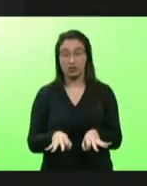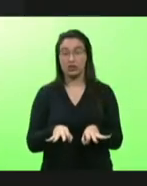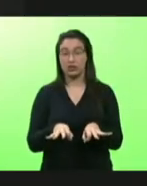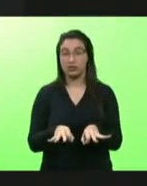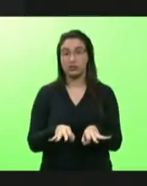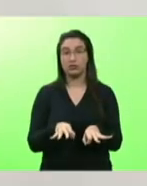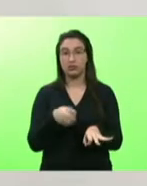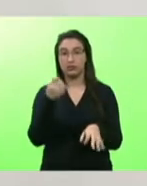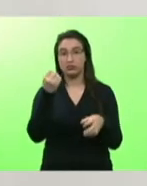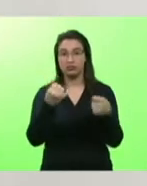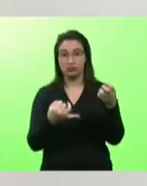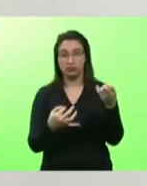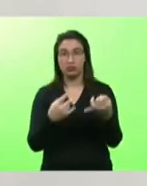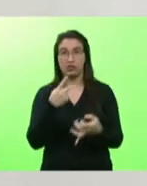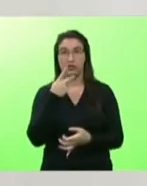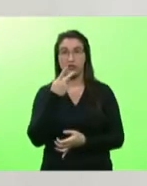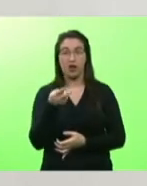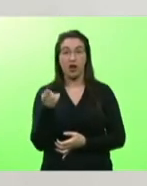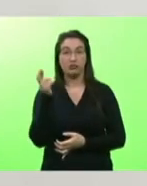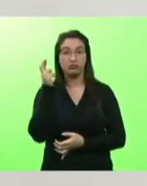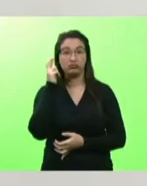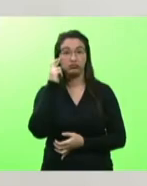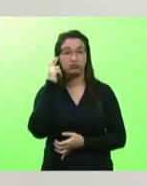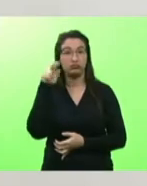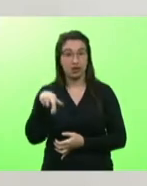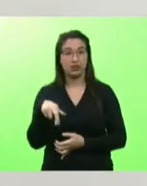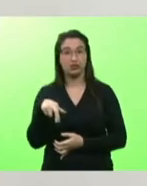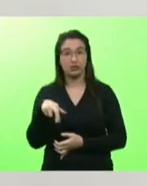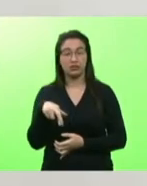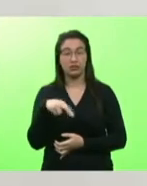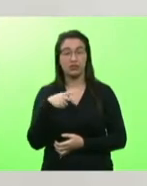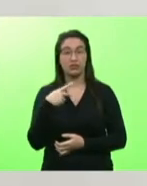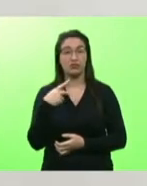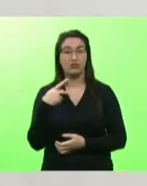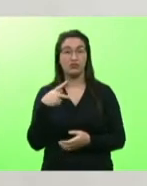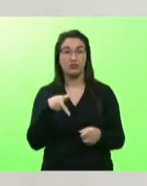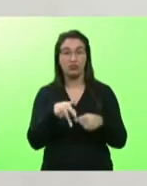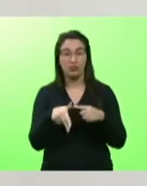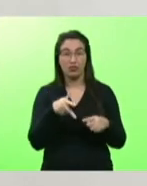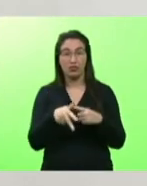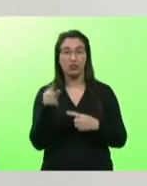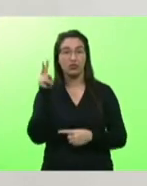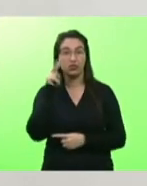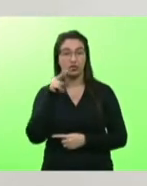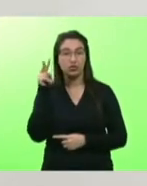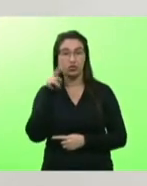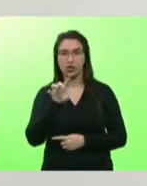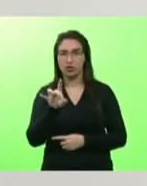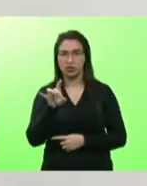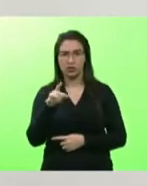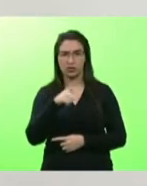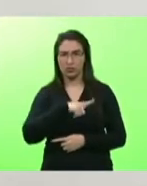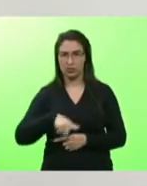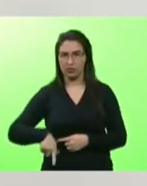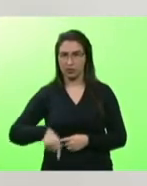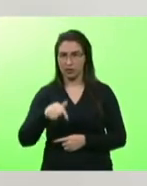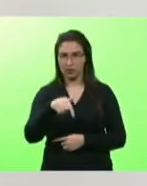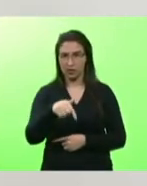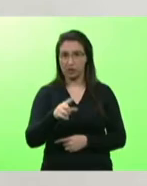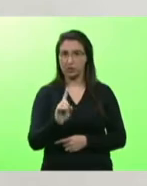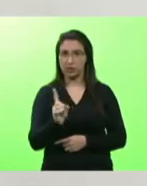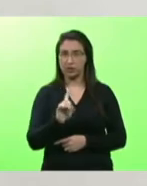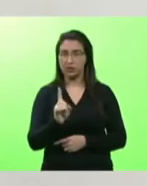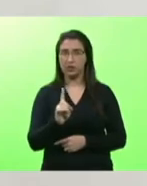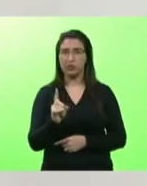a os cortes históricos e de fato isso tem acontecido não apenas nesse governo trazendo isso à